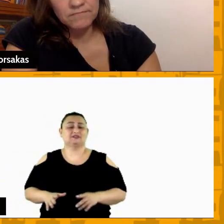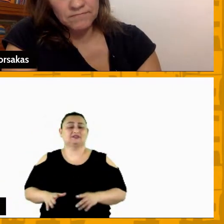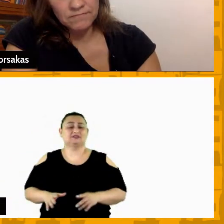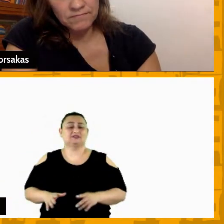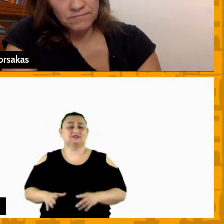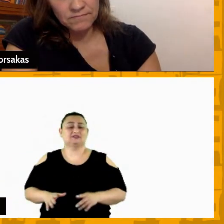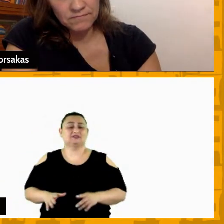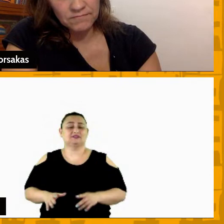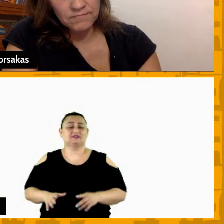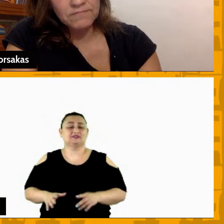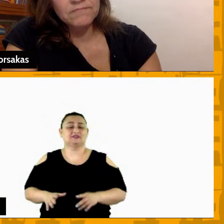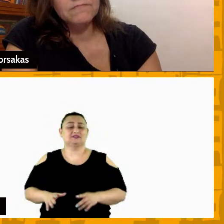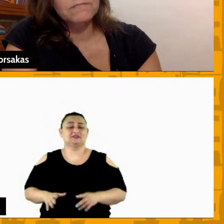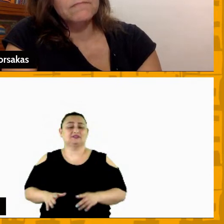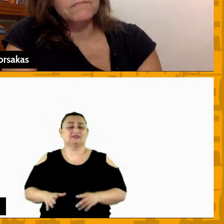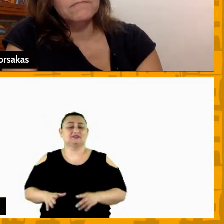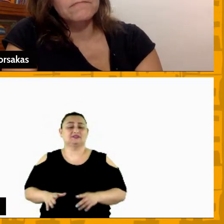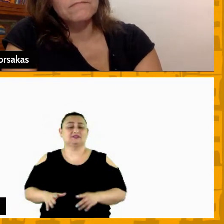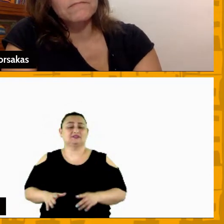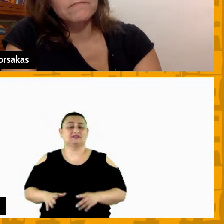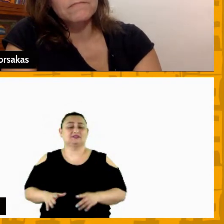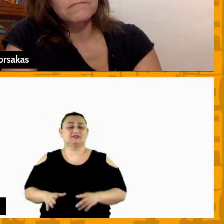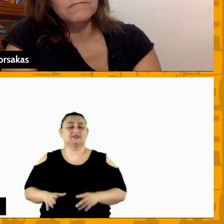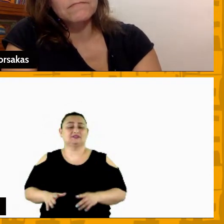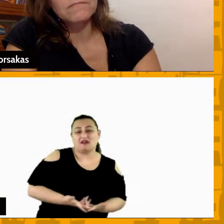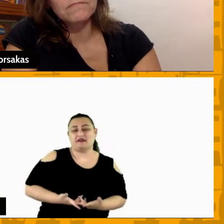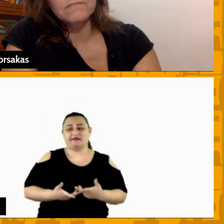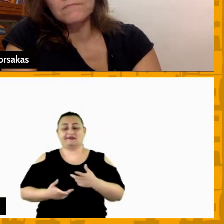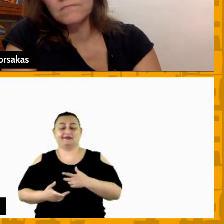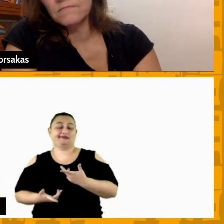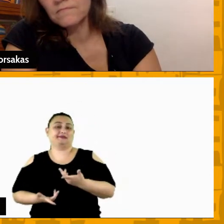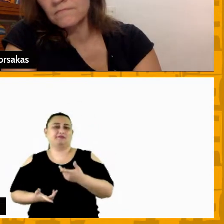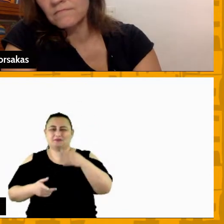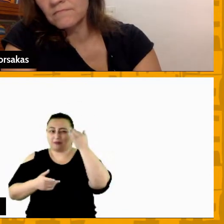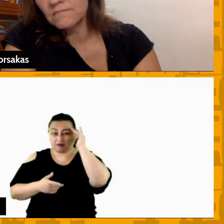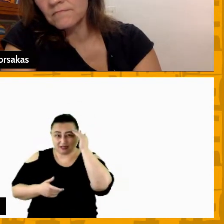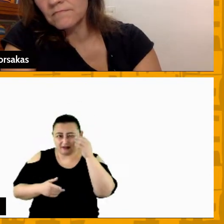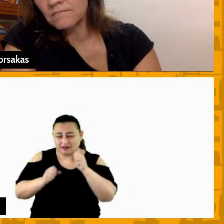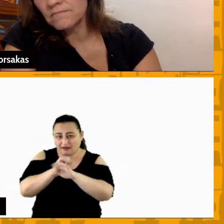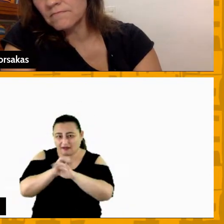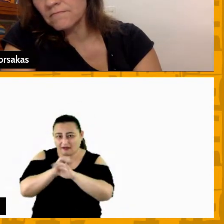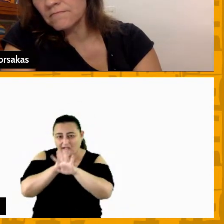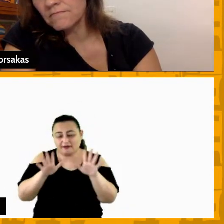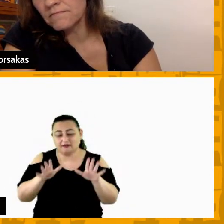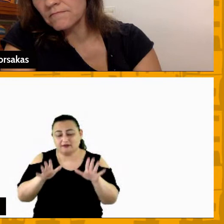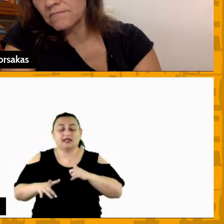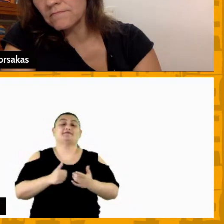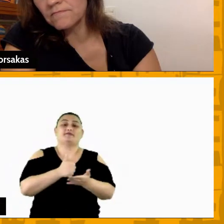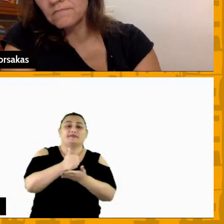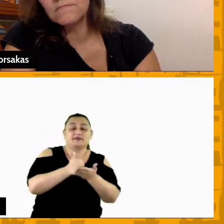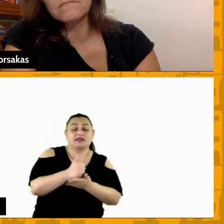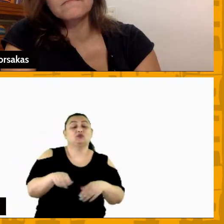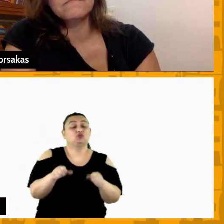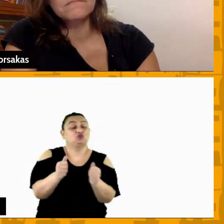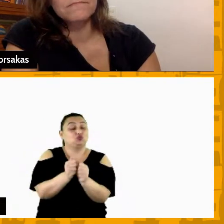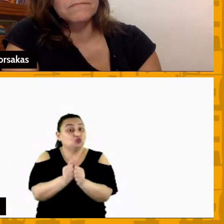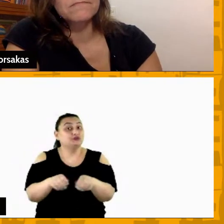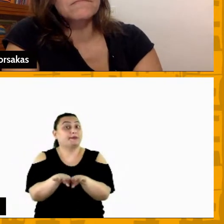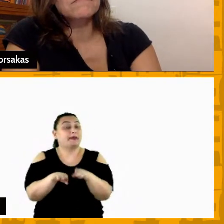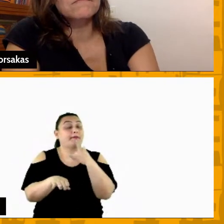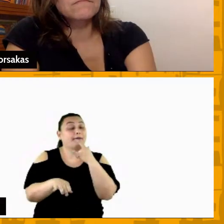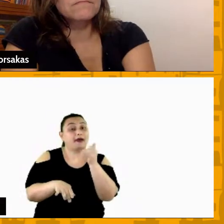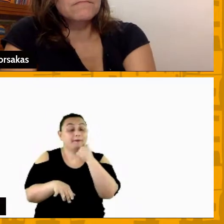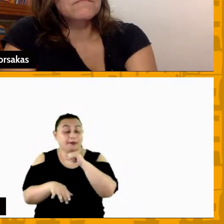reuniões para os atletas para você ter uma ideia a gente faz reuniões com os atletas da base e com os pais dos atletas da base